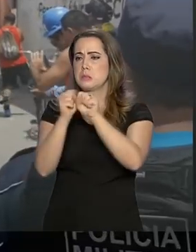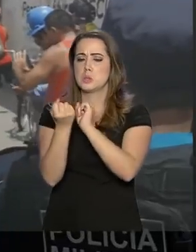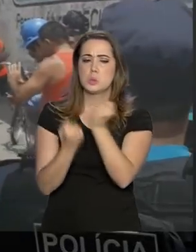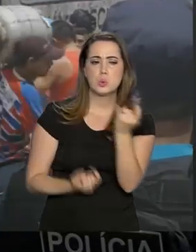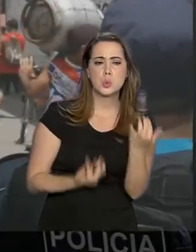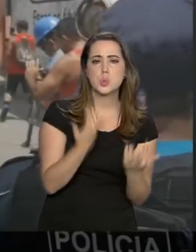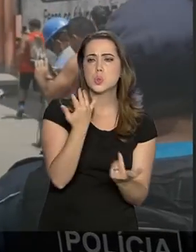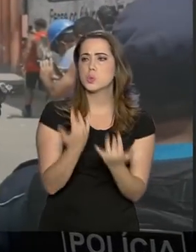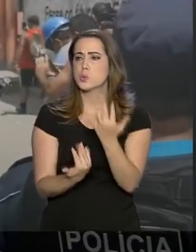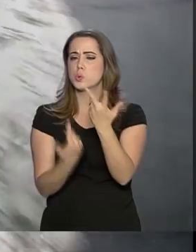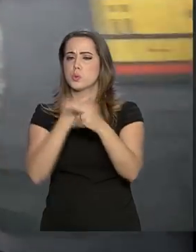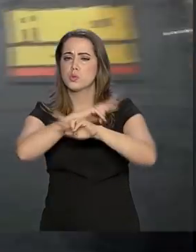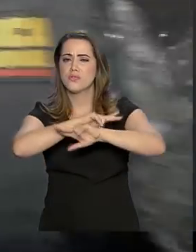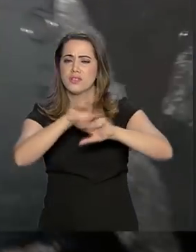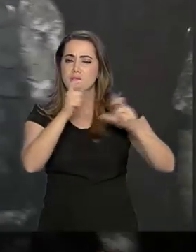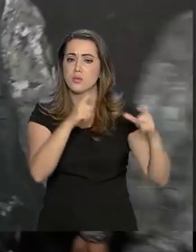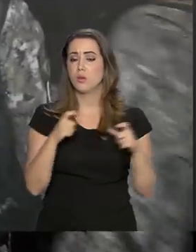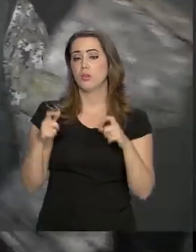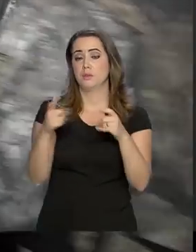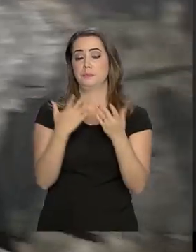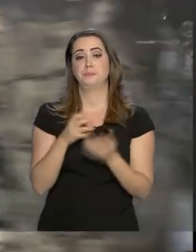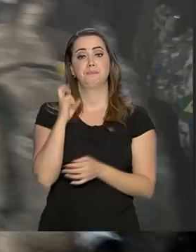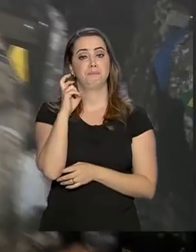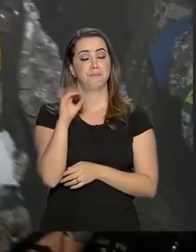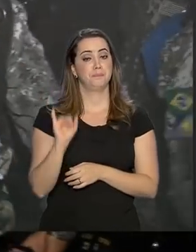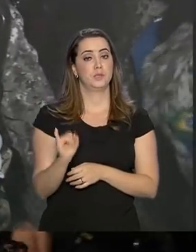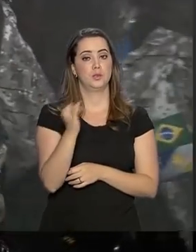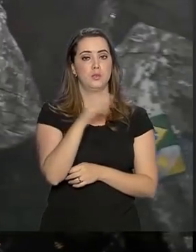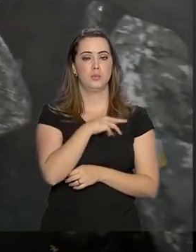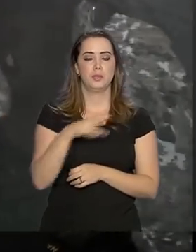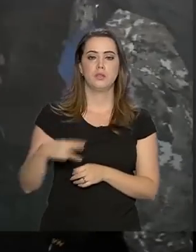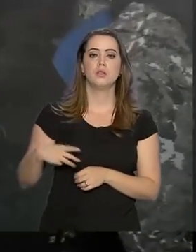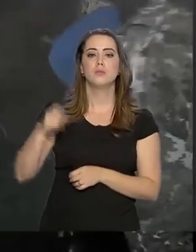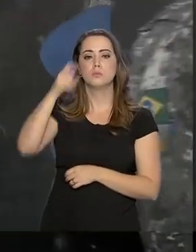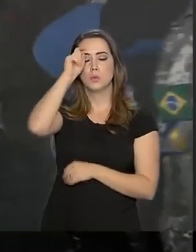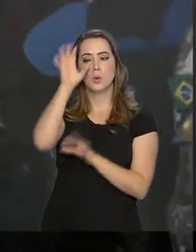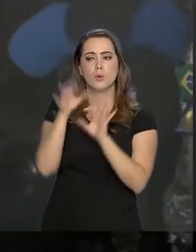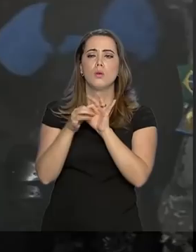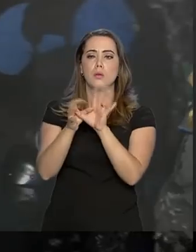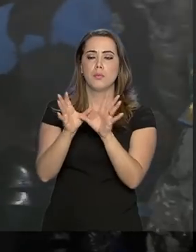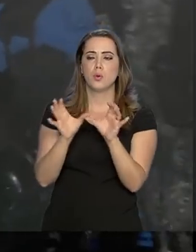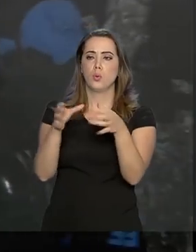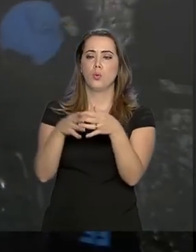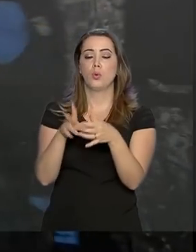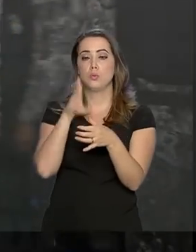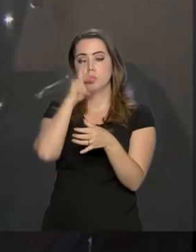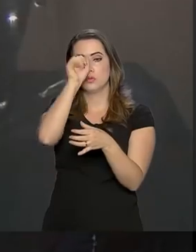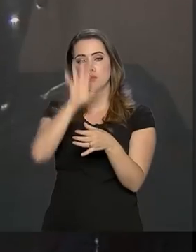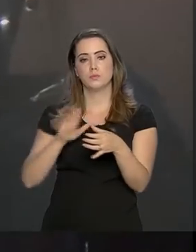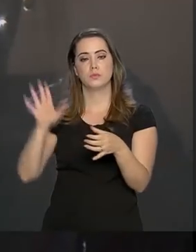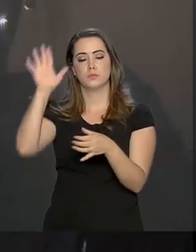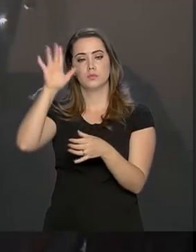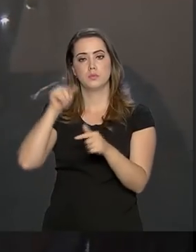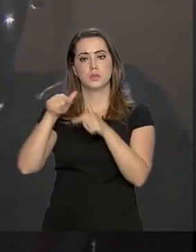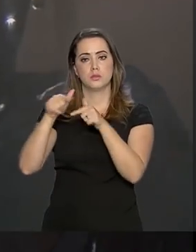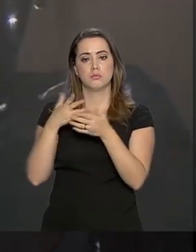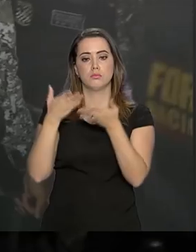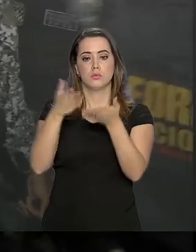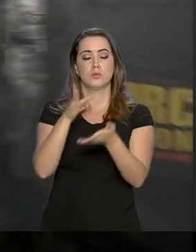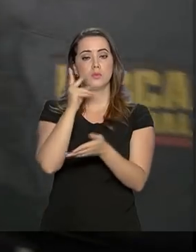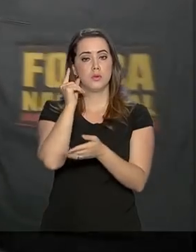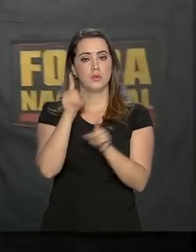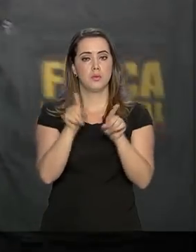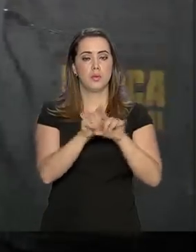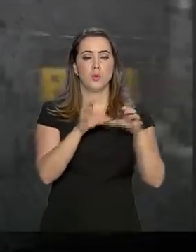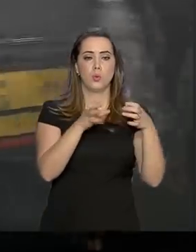prefeituras e comércios. No dia 5 de janeiro, o ministro Sérgio Moro autorizou o envio dos agentes da Força Nacional e de agentes